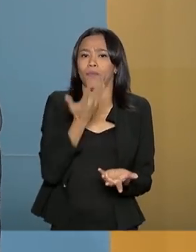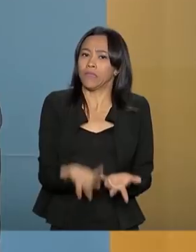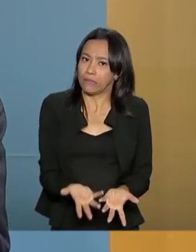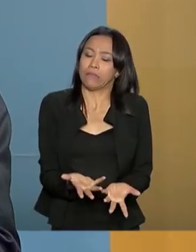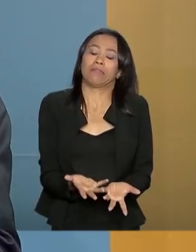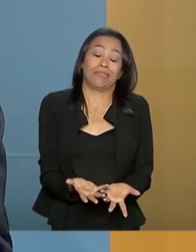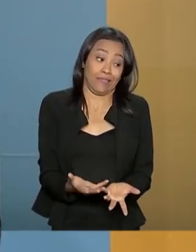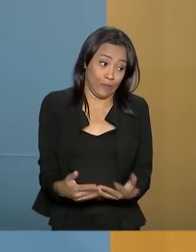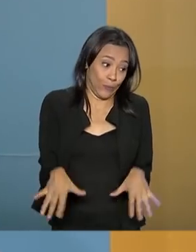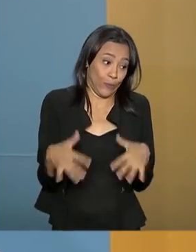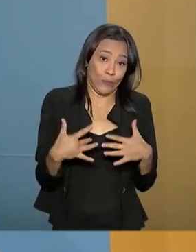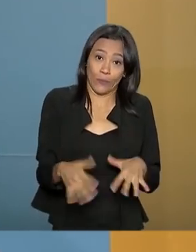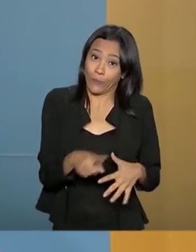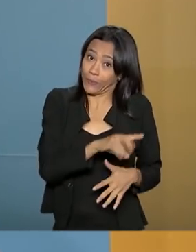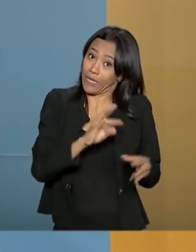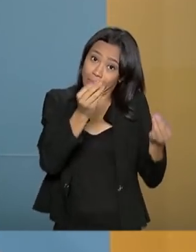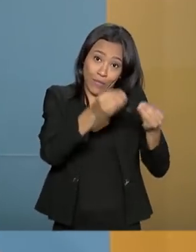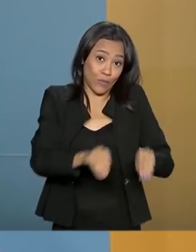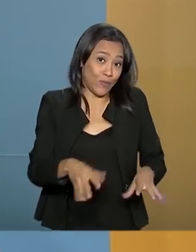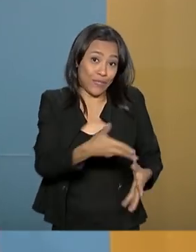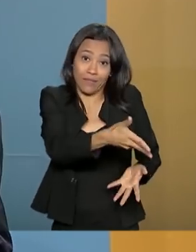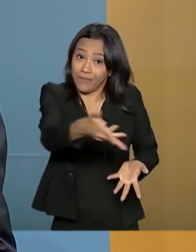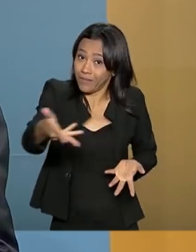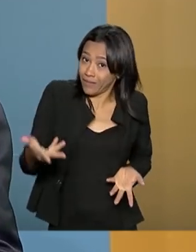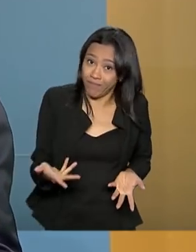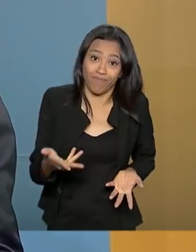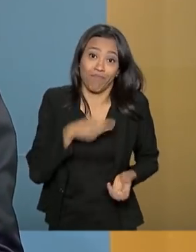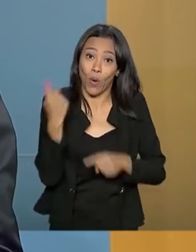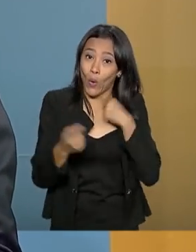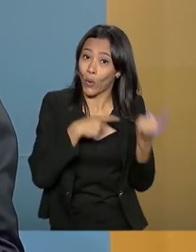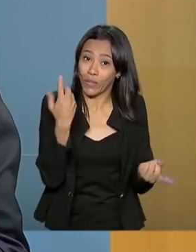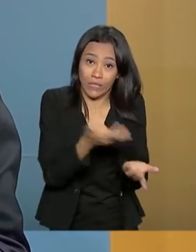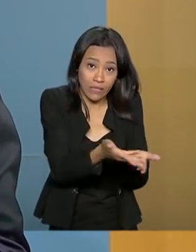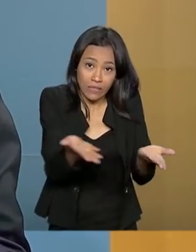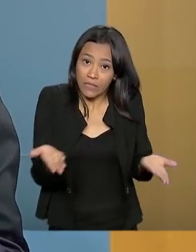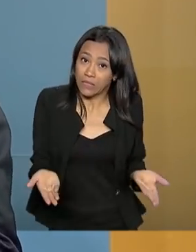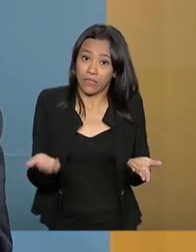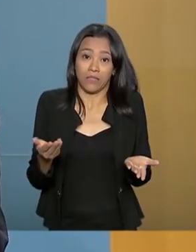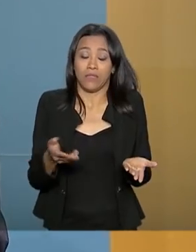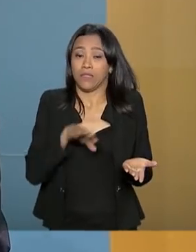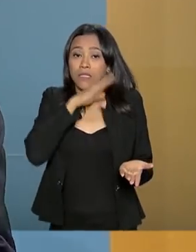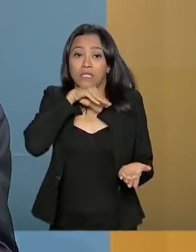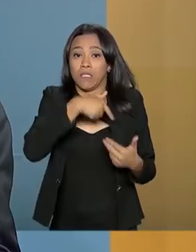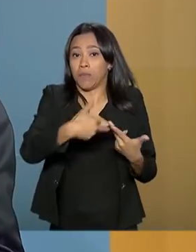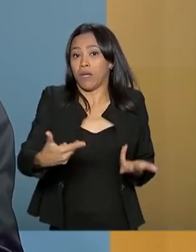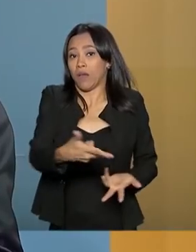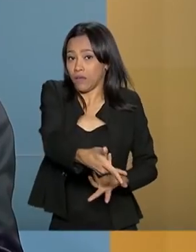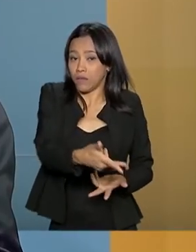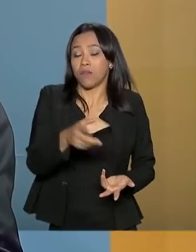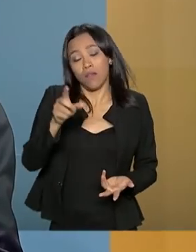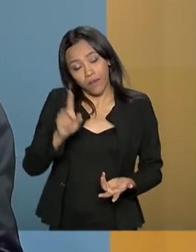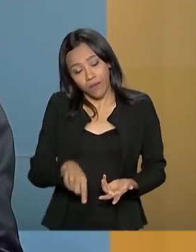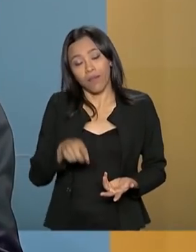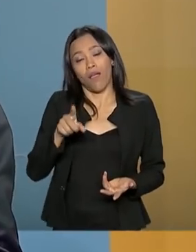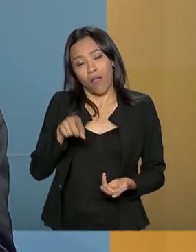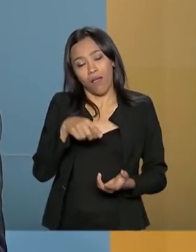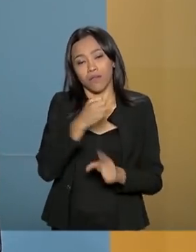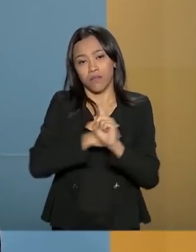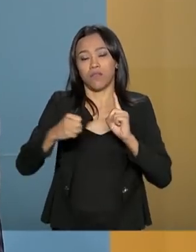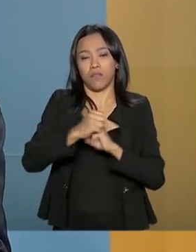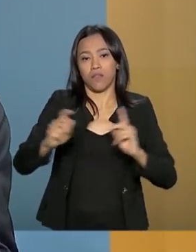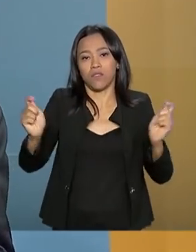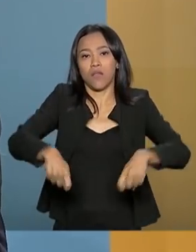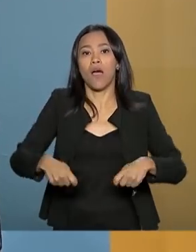E aí você tem, portanto, uma degradação da fauna, uma mortandade maior, e isso também é algo que a sociedade pode ajudar